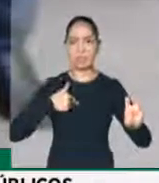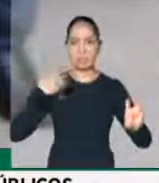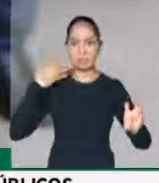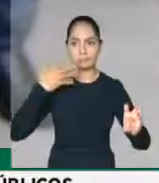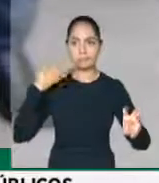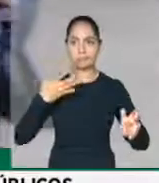presidente. Obrigado. Obrigado. Obrigado.